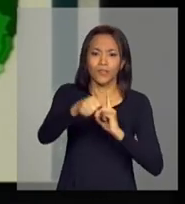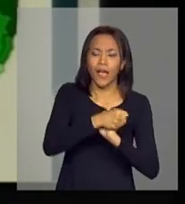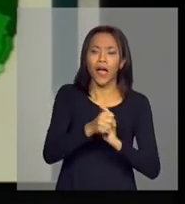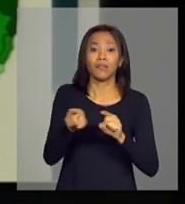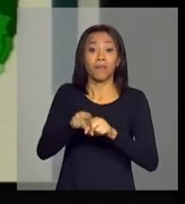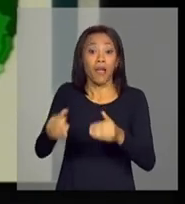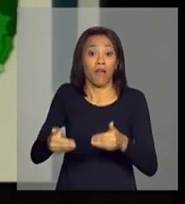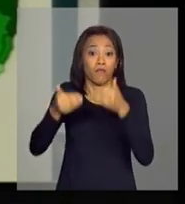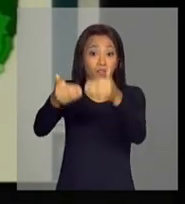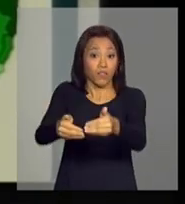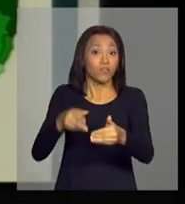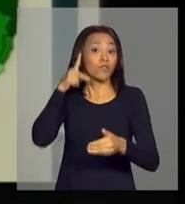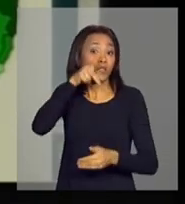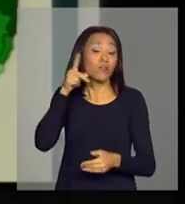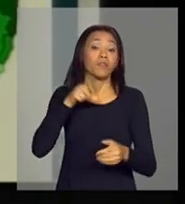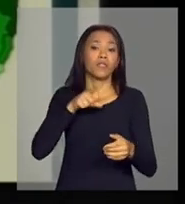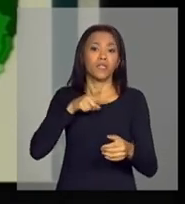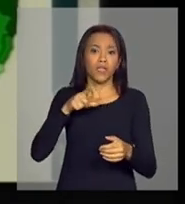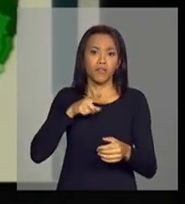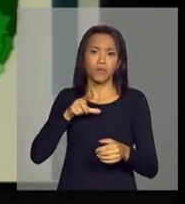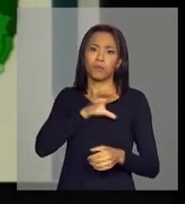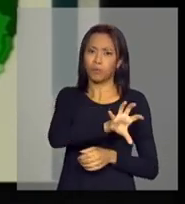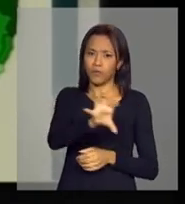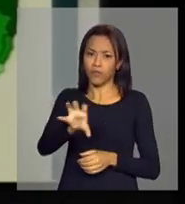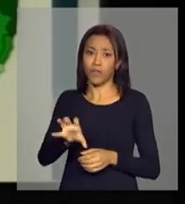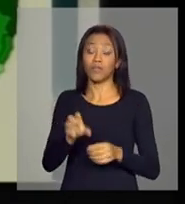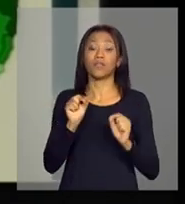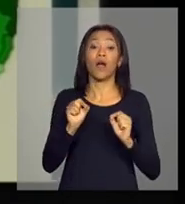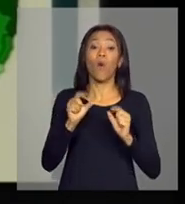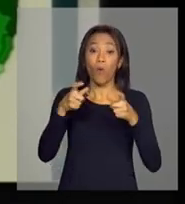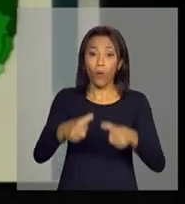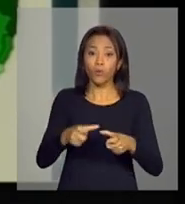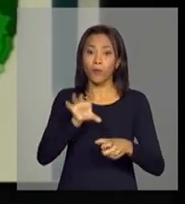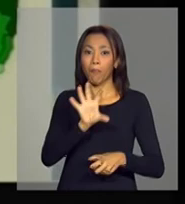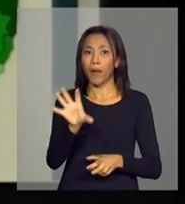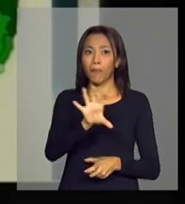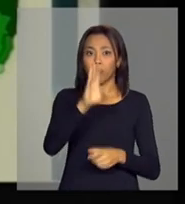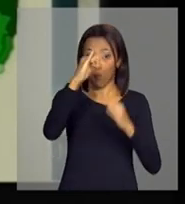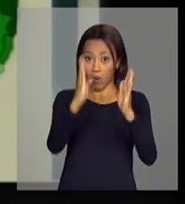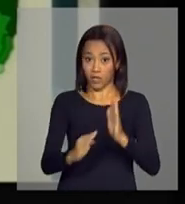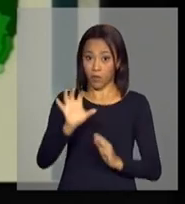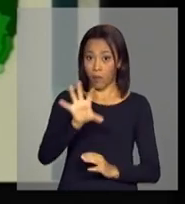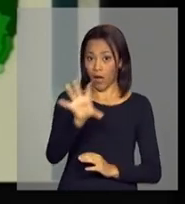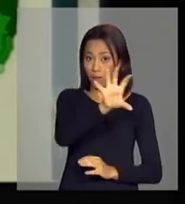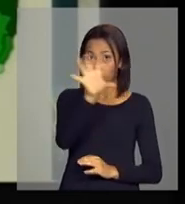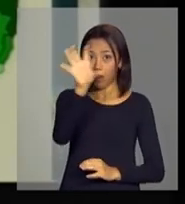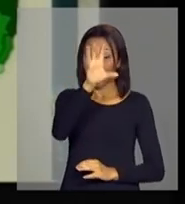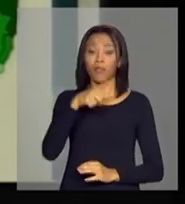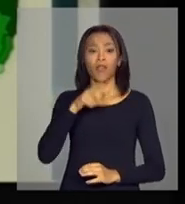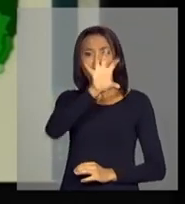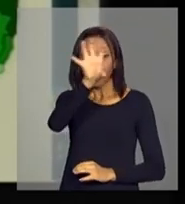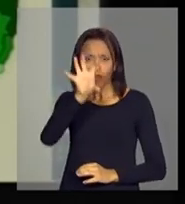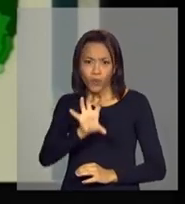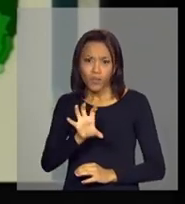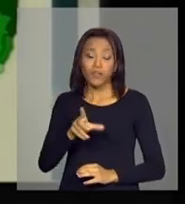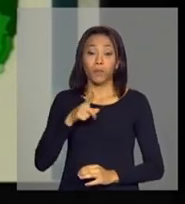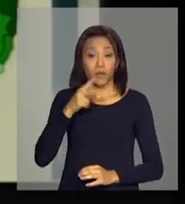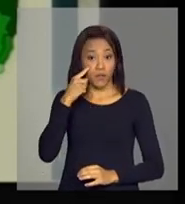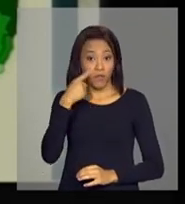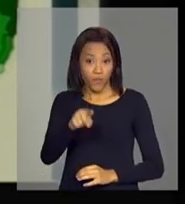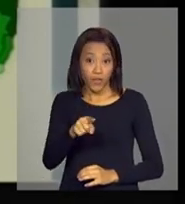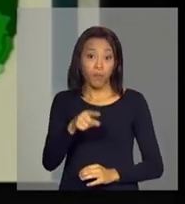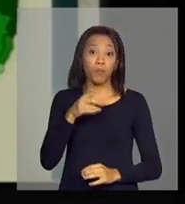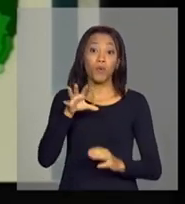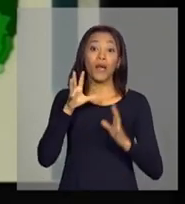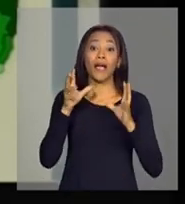teve um importante impacto regional. Quando nós olhamos o mapa da distribuição, do crescimento da renda domiciliar per capita